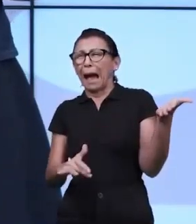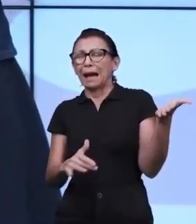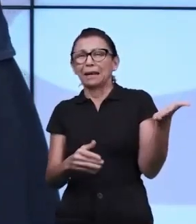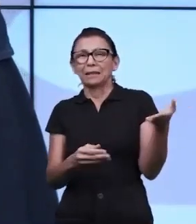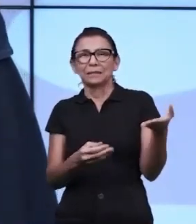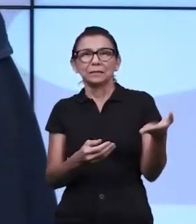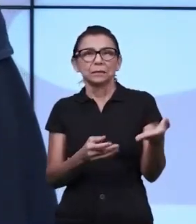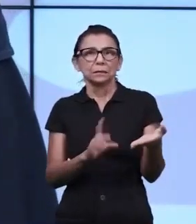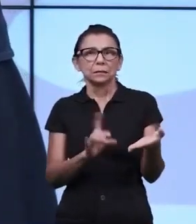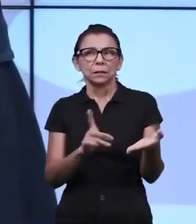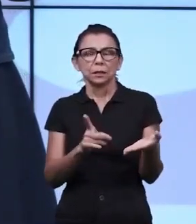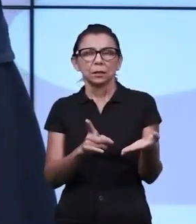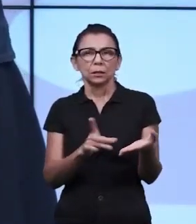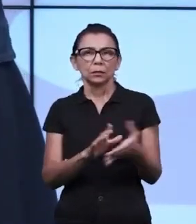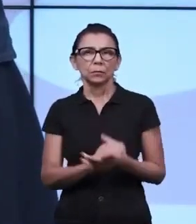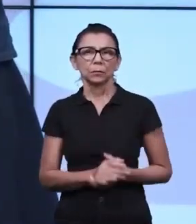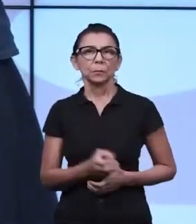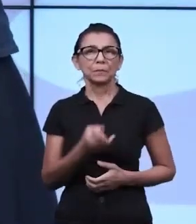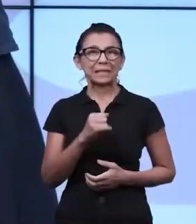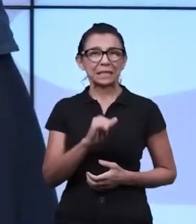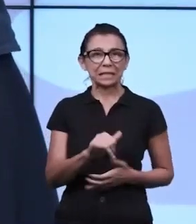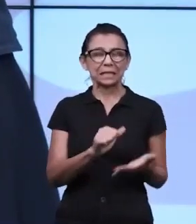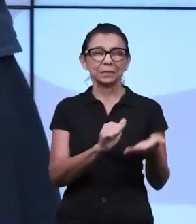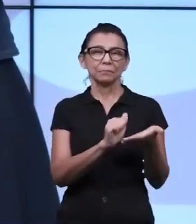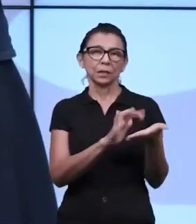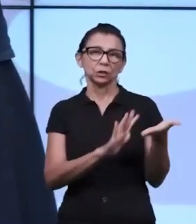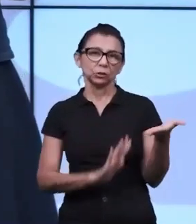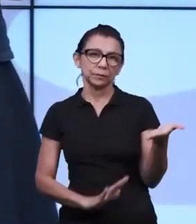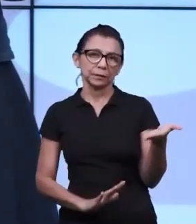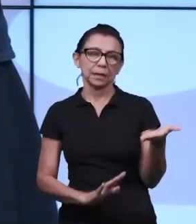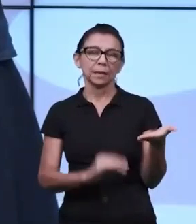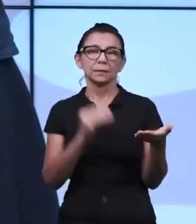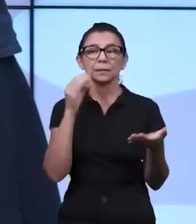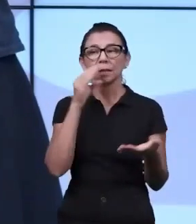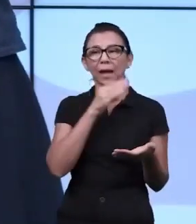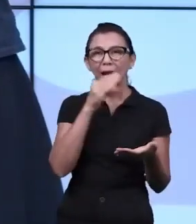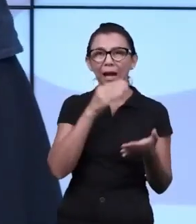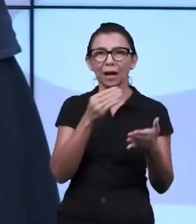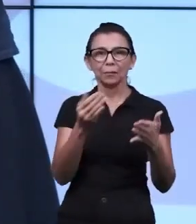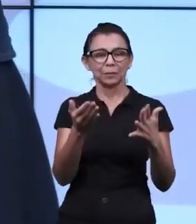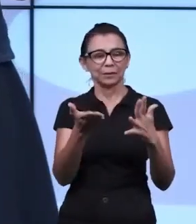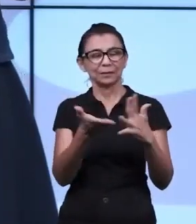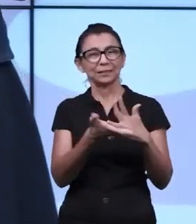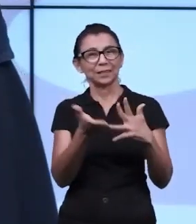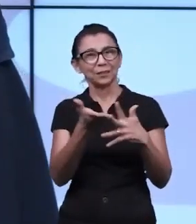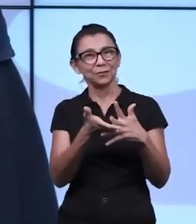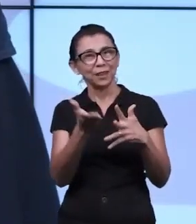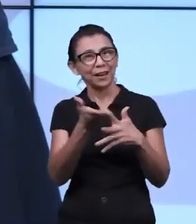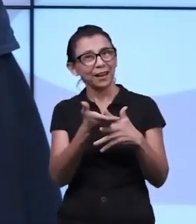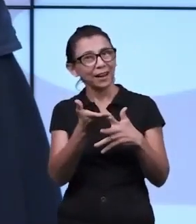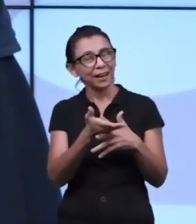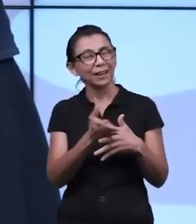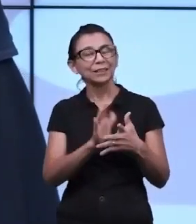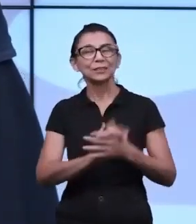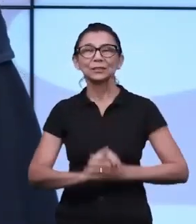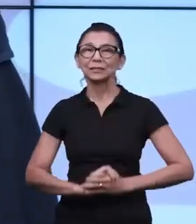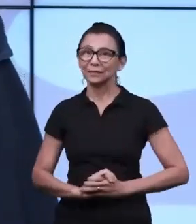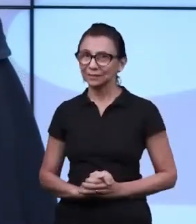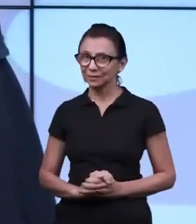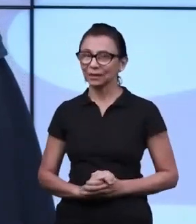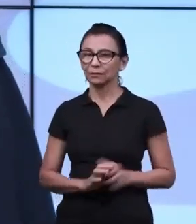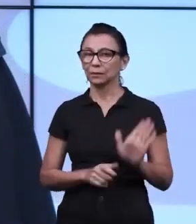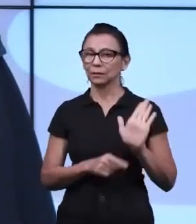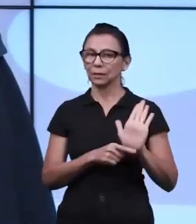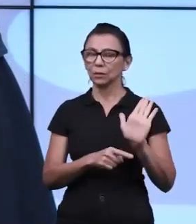manter o foco. Então se ele fizer atividades mais curtas, com alguns intervalos pode ajudá-lo. Porque se você exigir